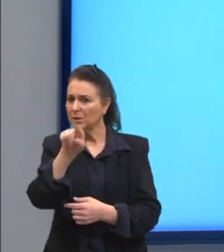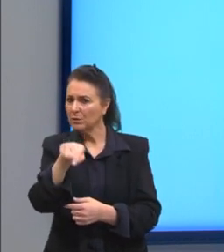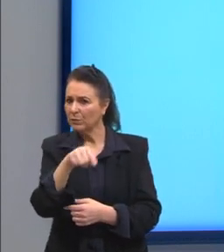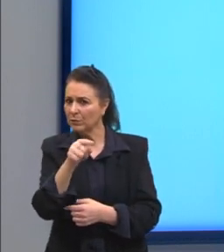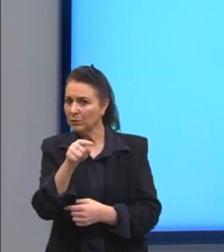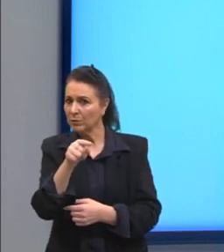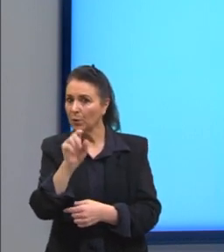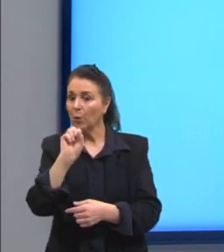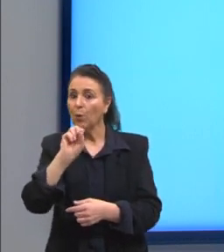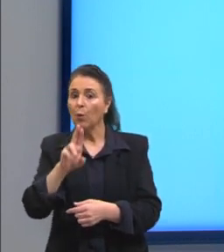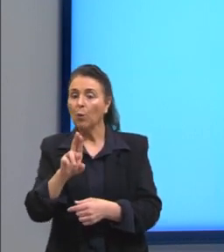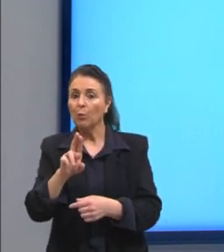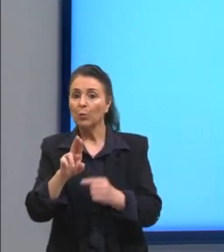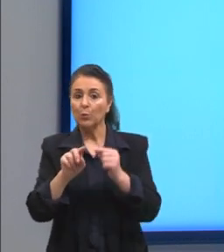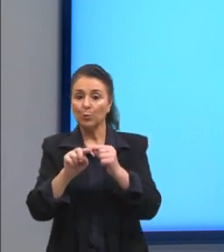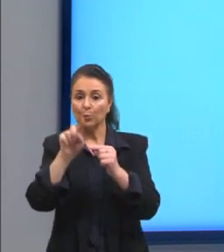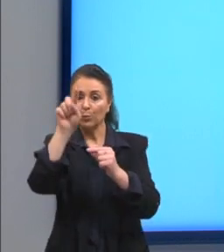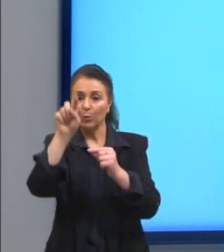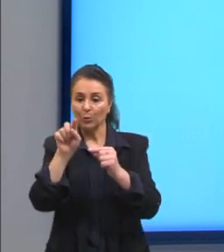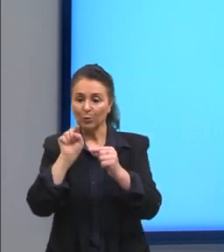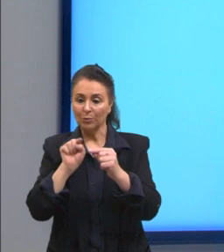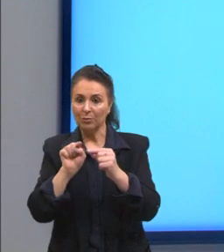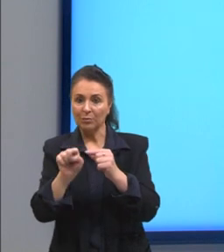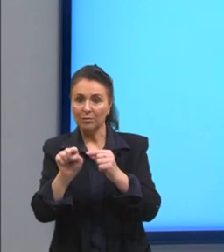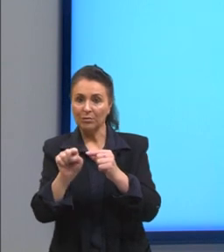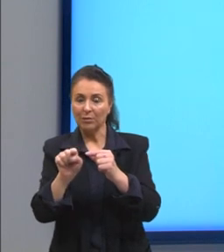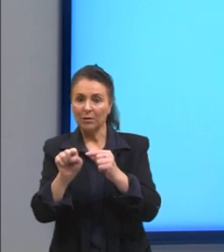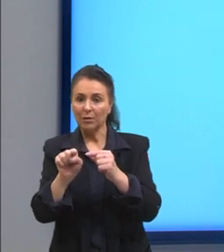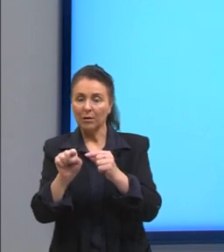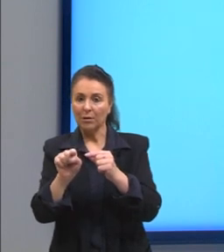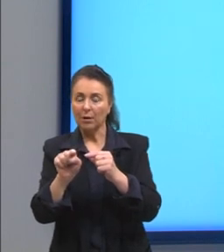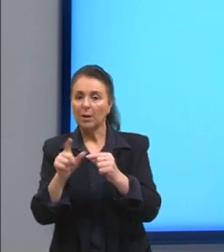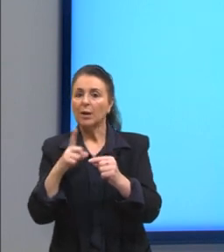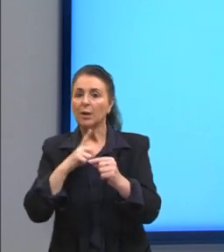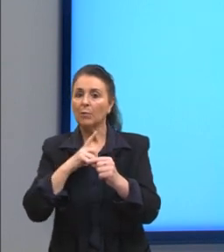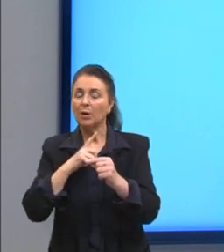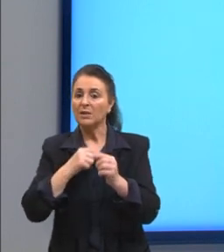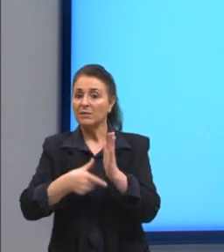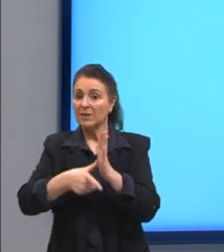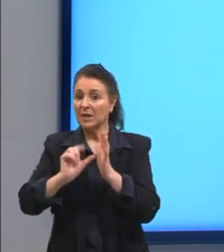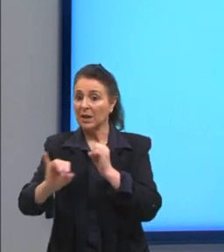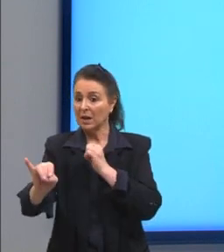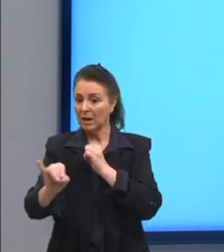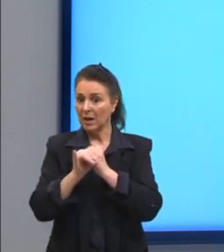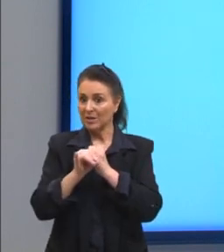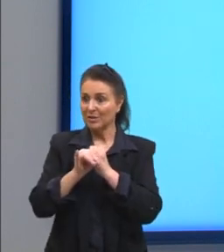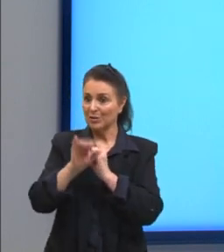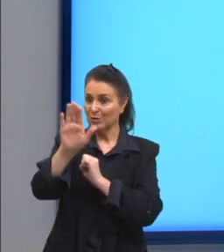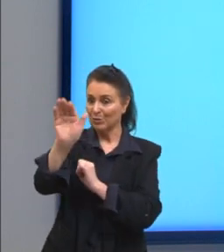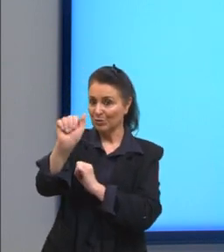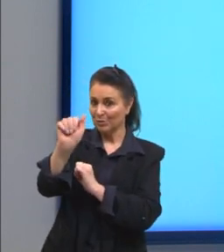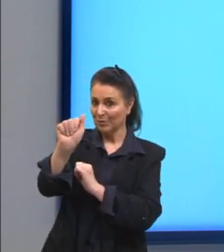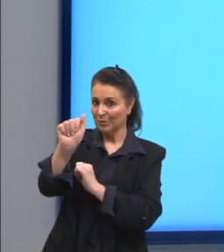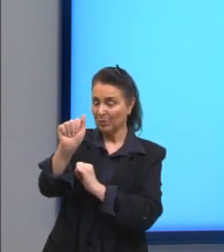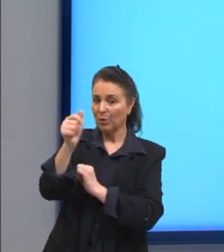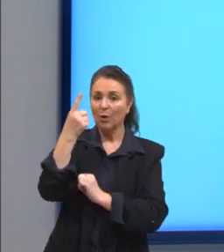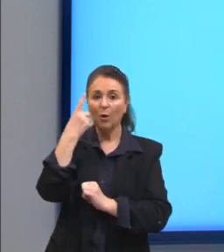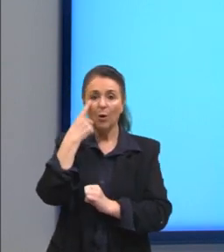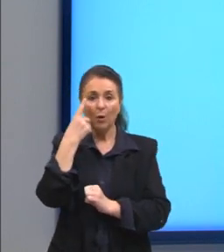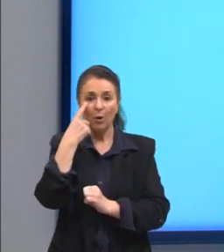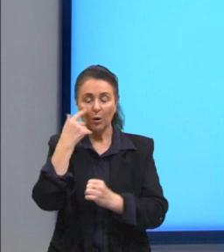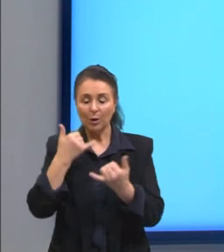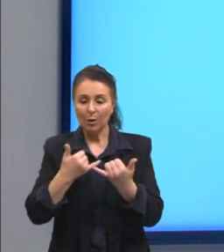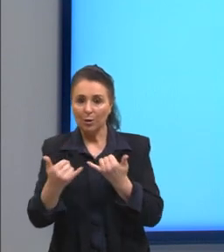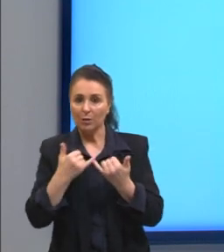exclamação. E ele pode vir precedido de uma interjeição de chamamento. Olhem ali os exemplos.